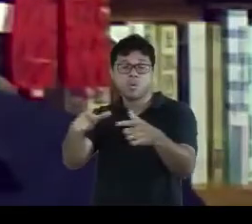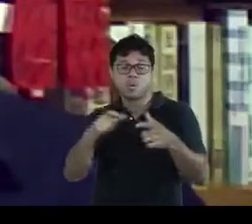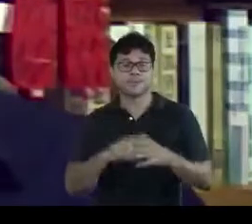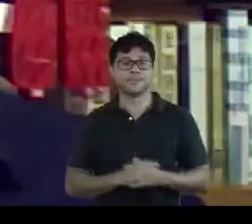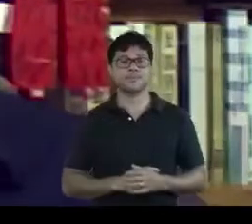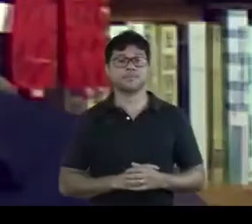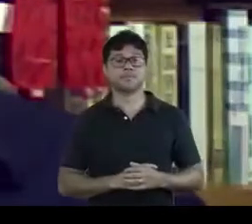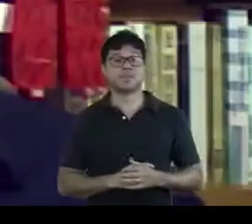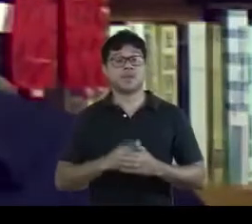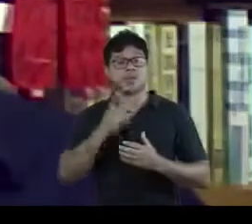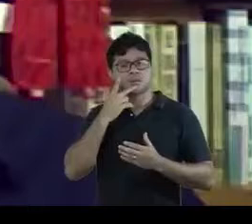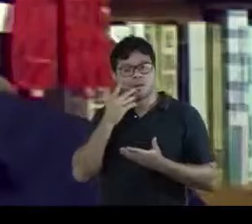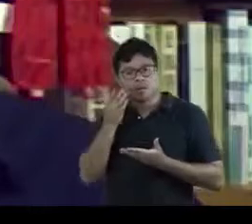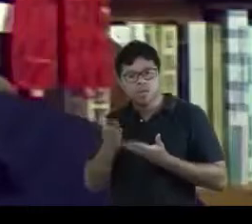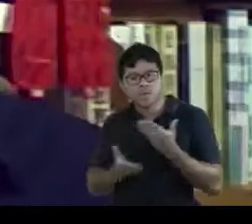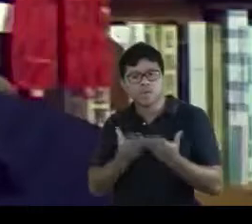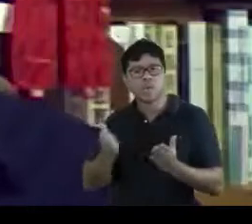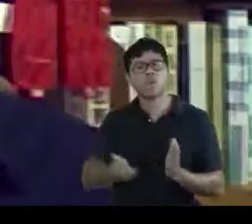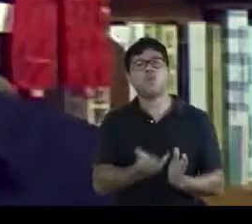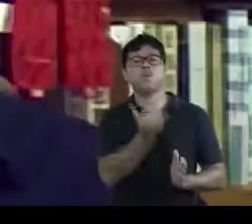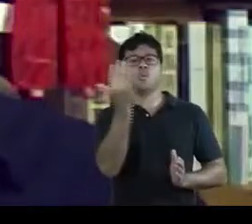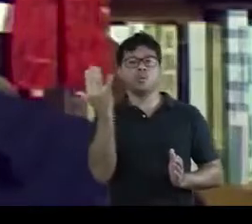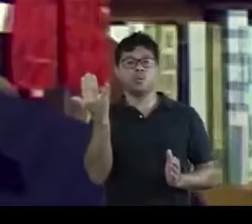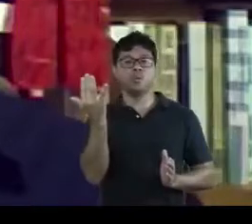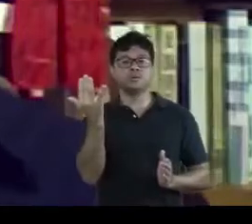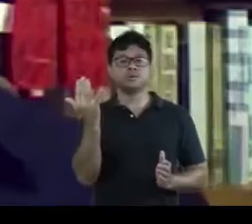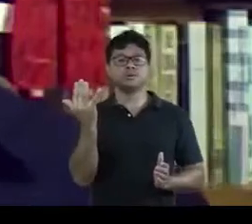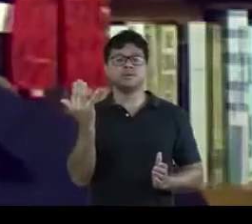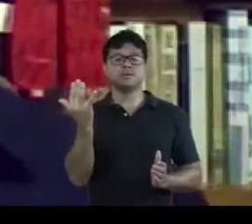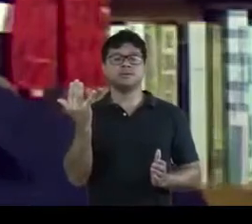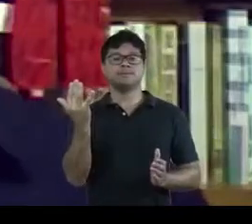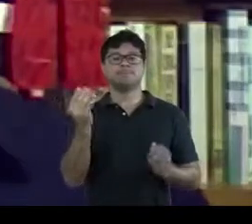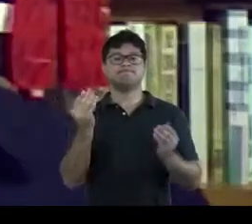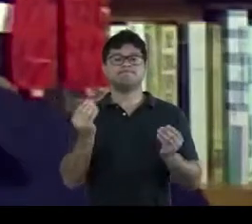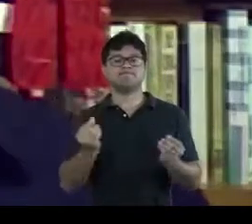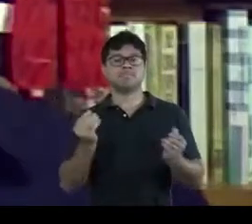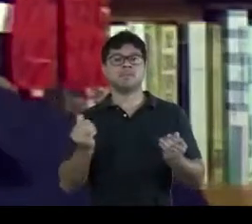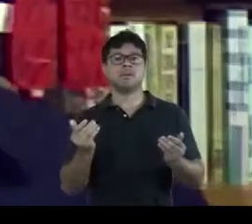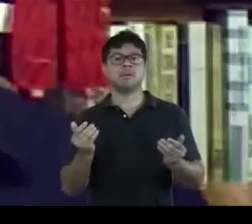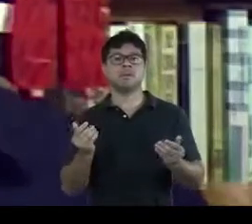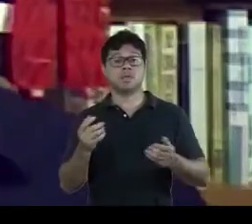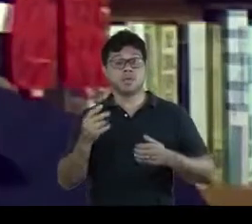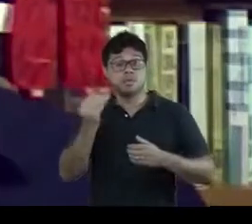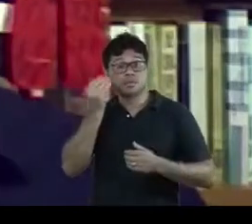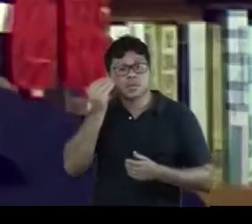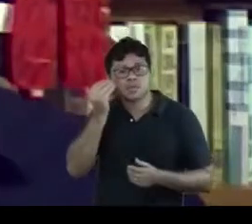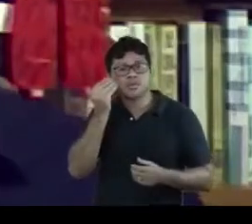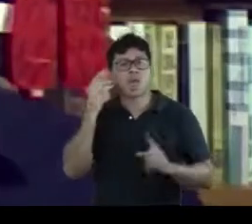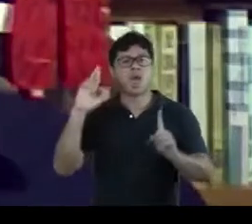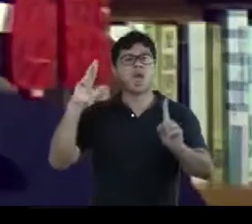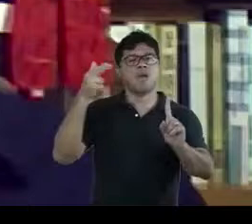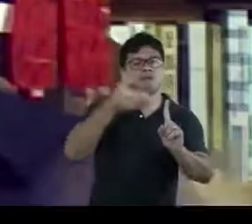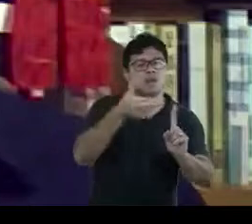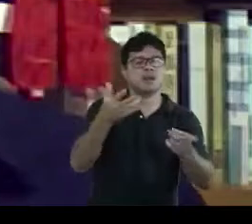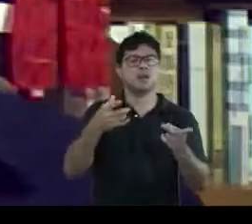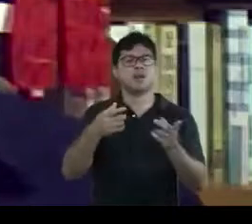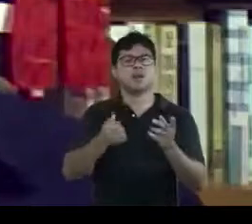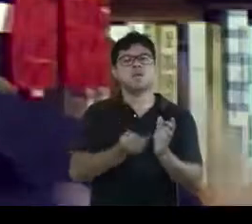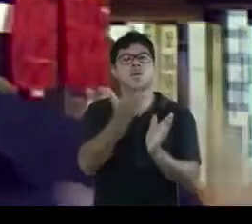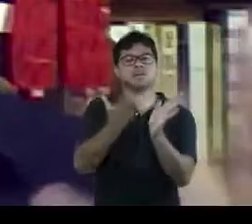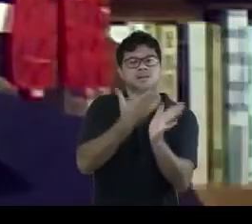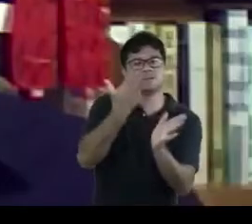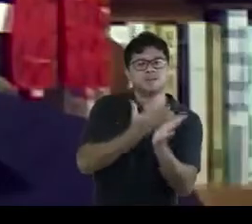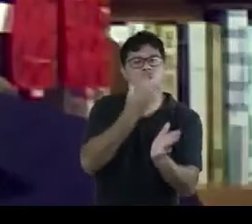O tratamento quantitativo, a busca de referências ao número de